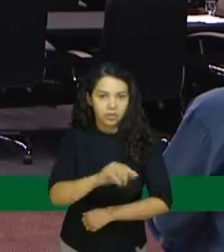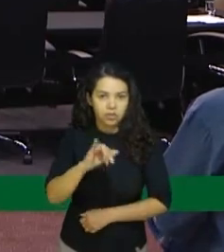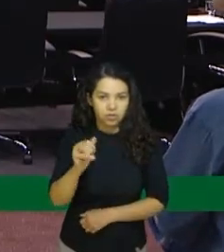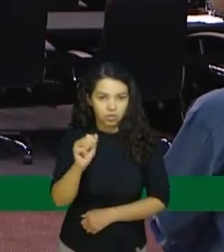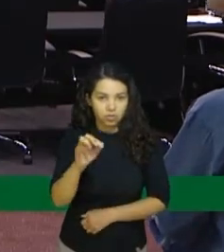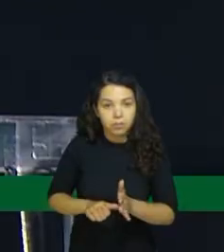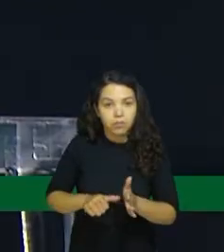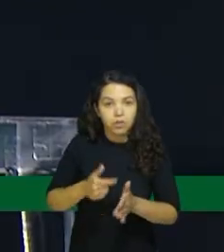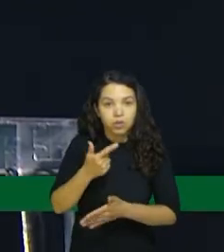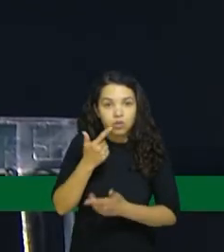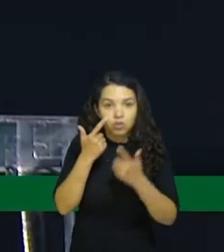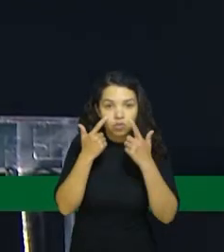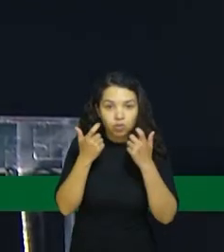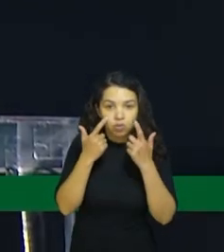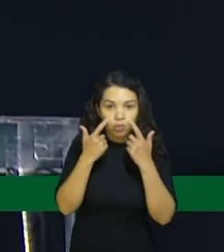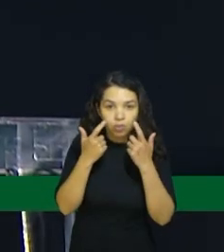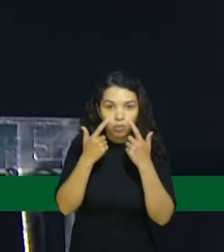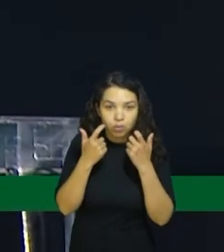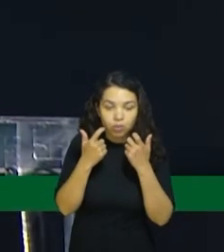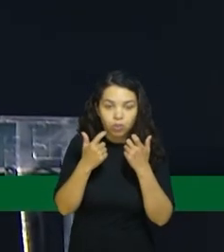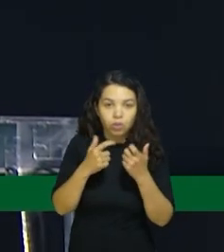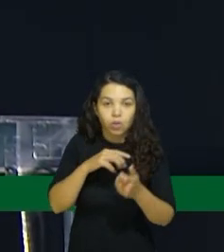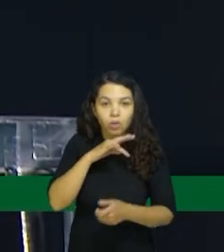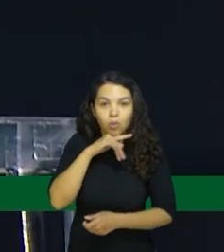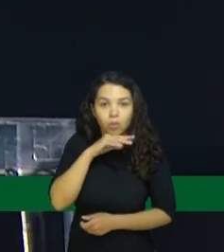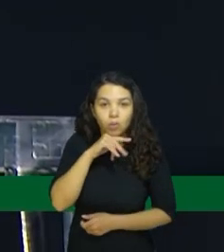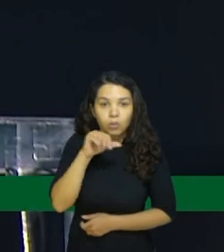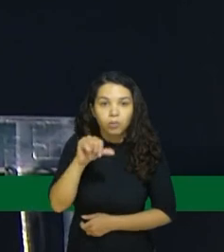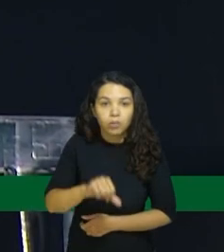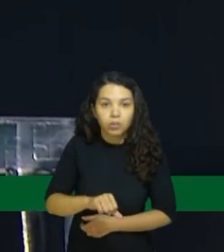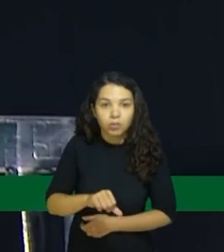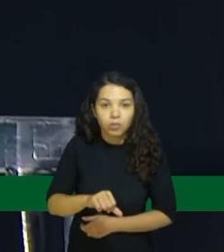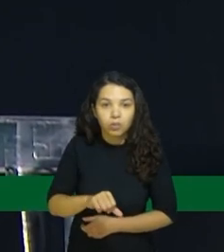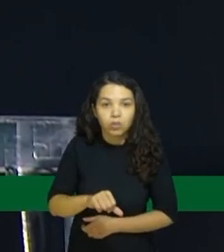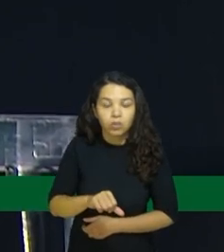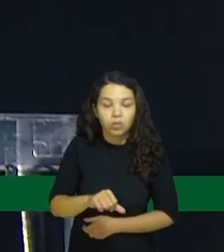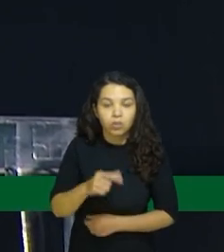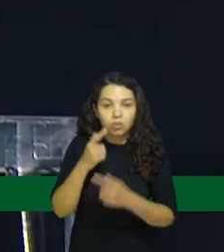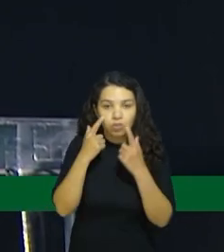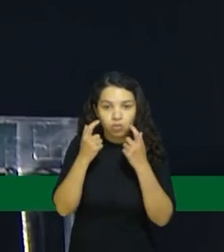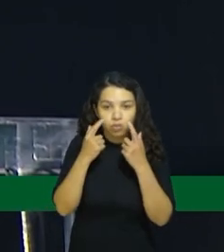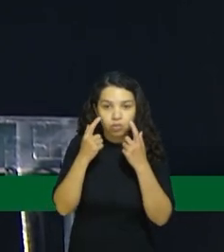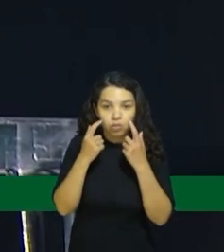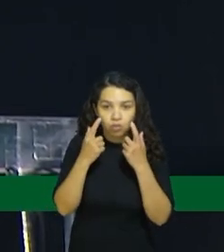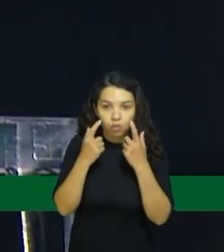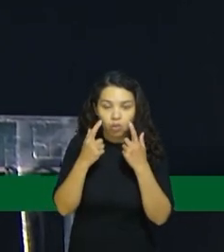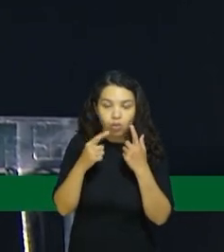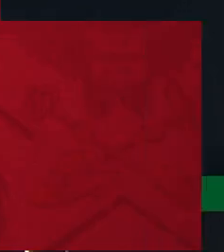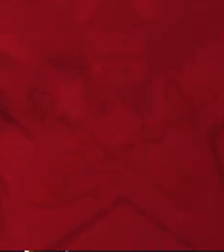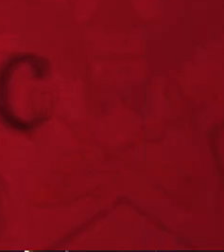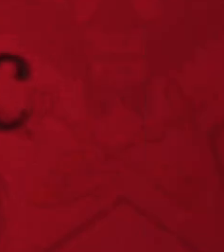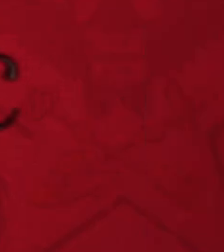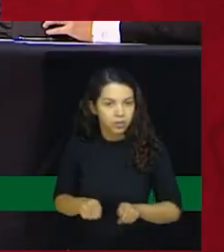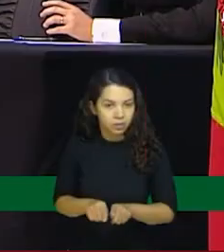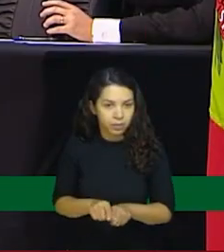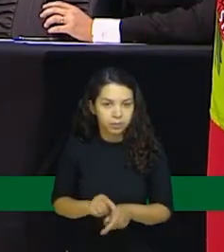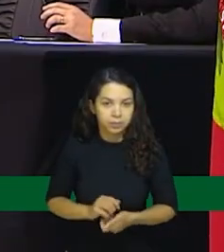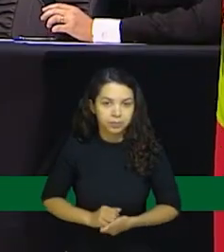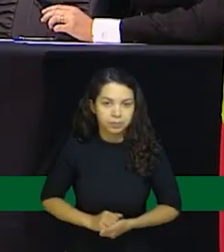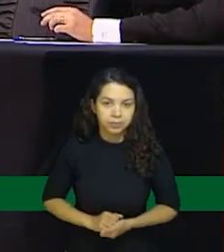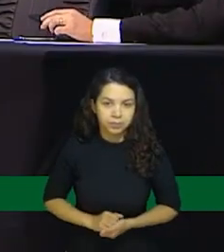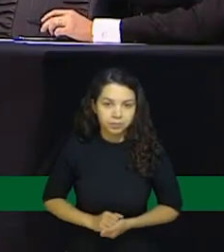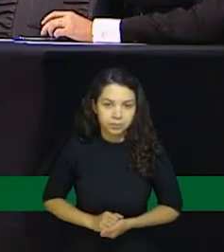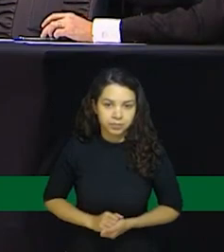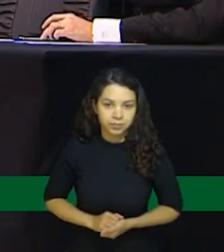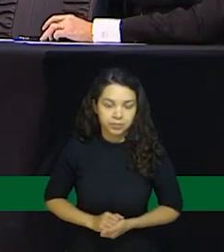Ainda, pediu que este apoio continue nos próximos anos para que mais leitos de UTI sejam instalados no hospital. Quero, neste